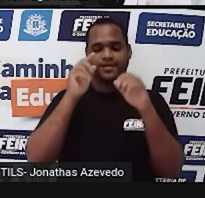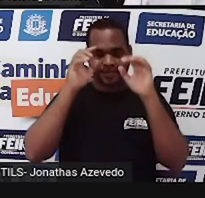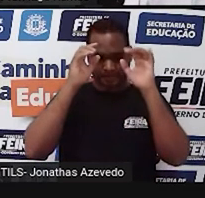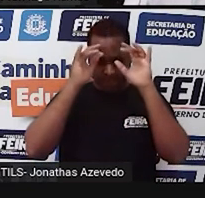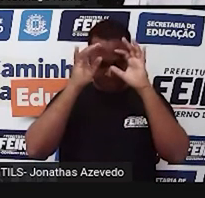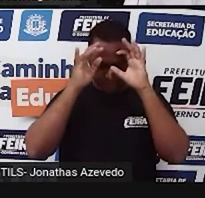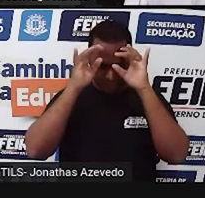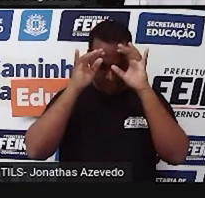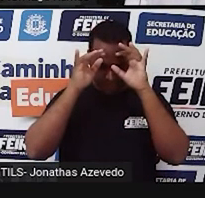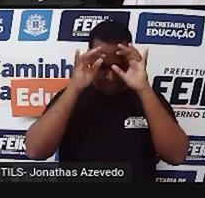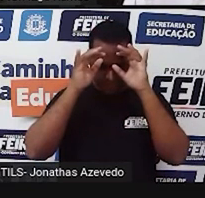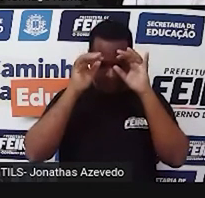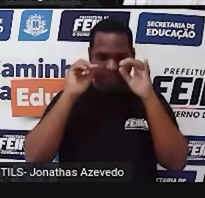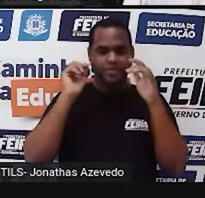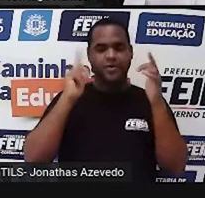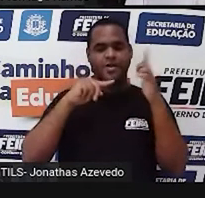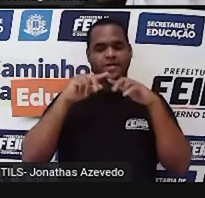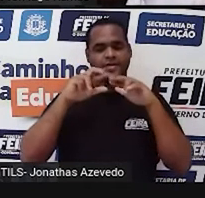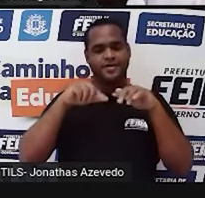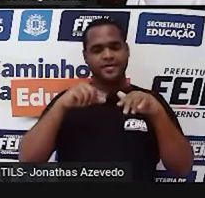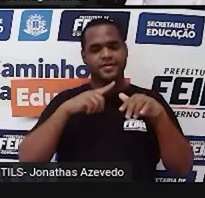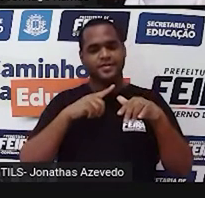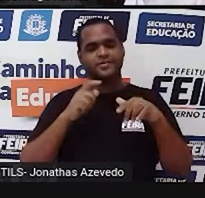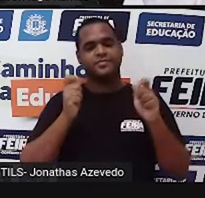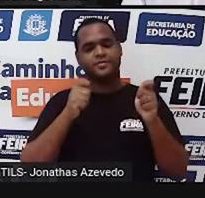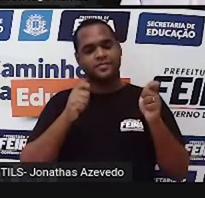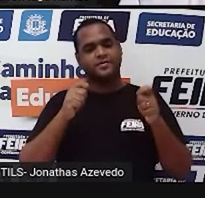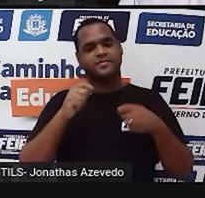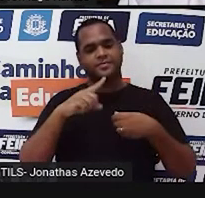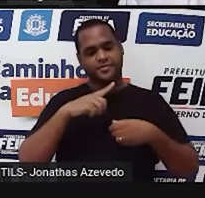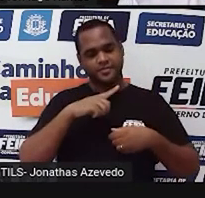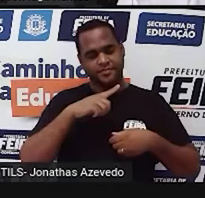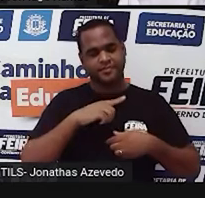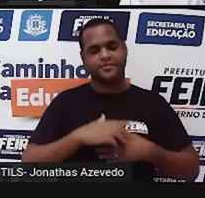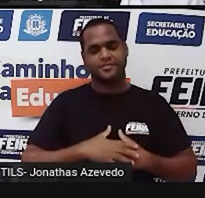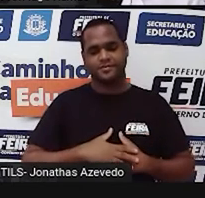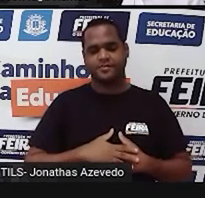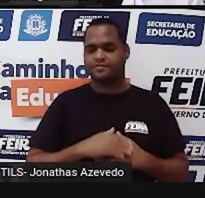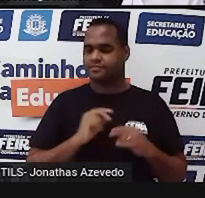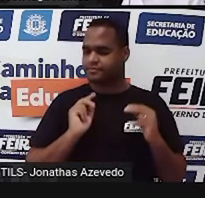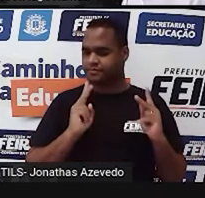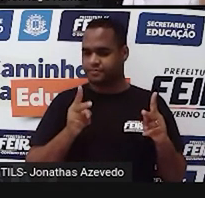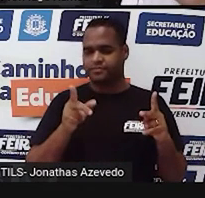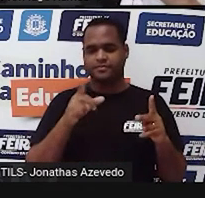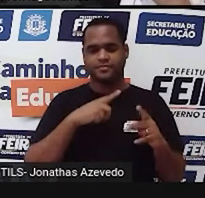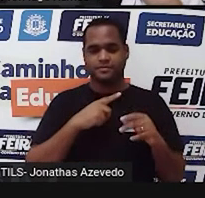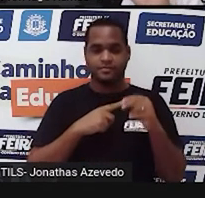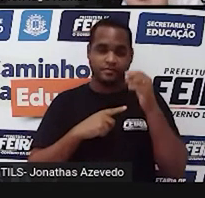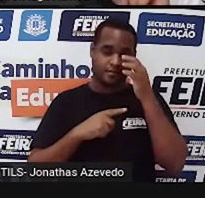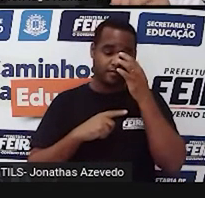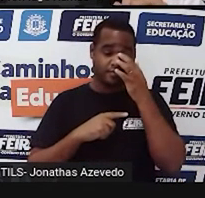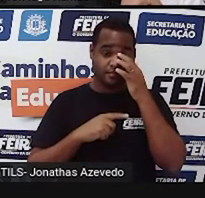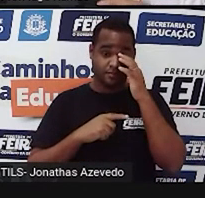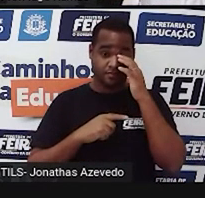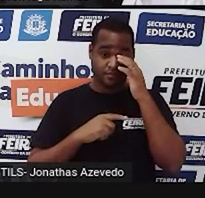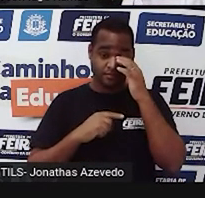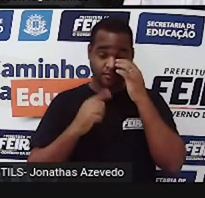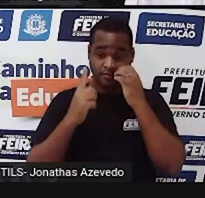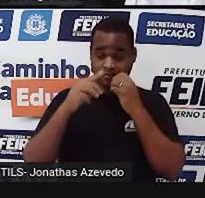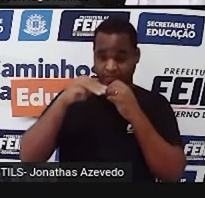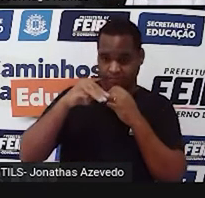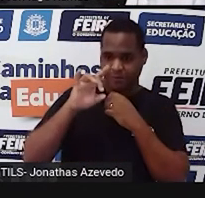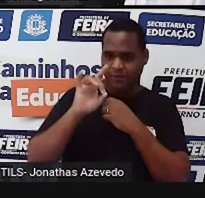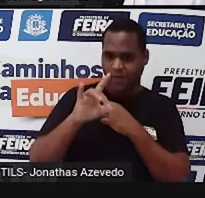revigorado, renovado, a gente continua, tá bom? Um minutinho só.